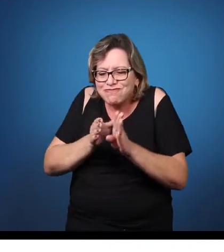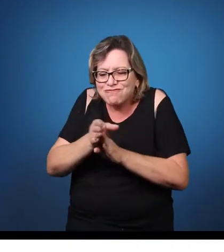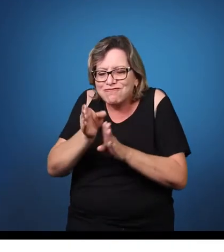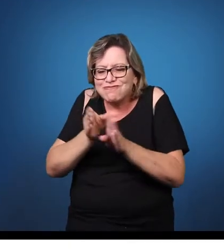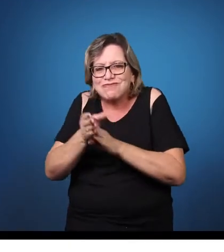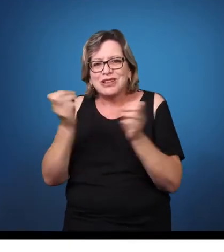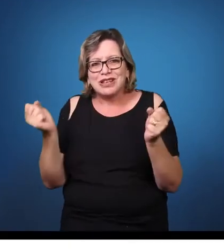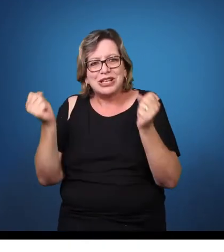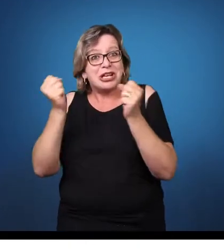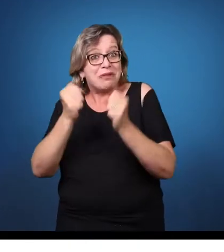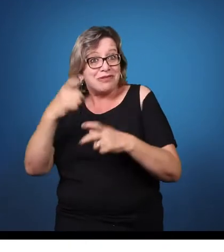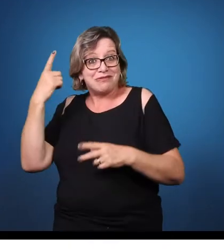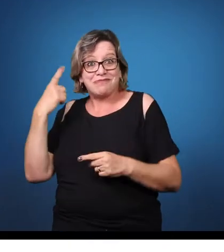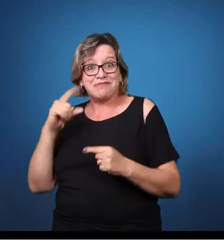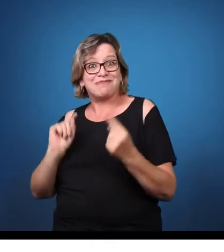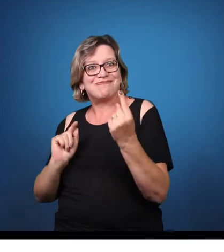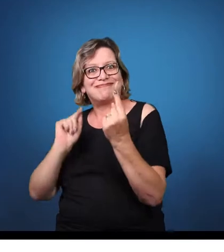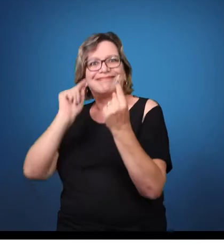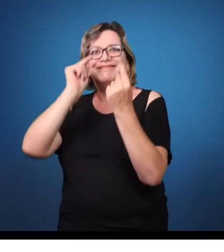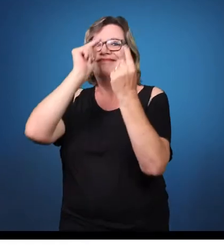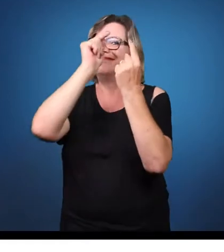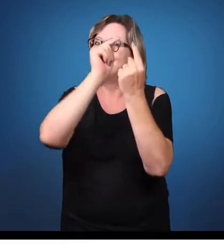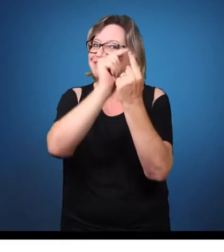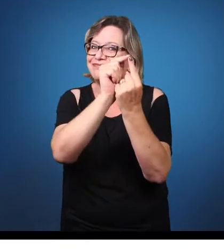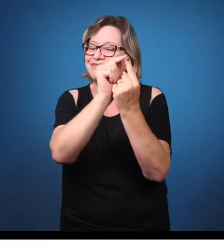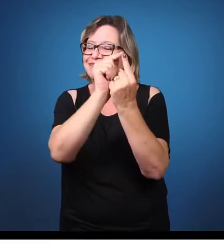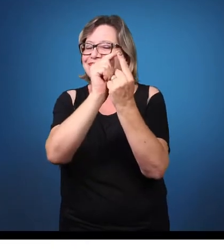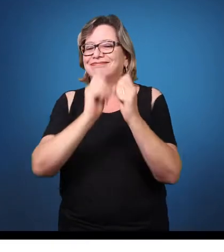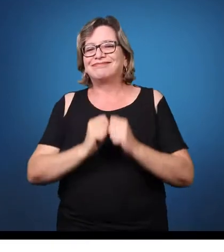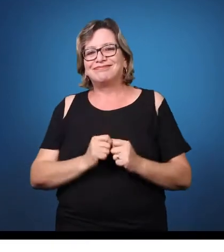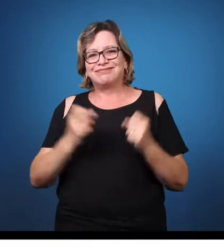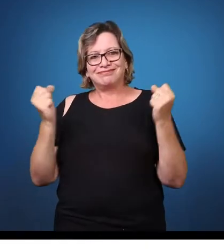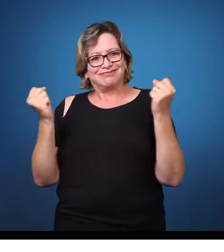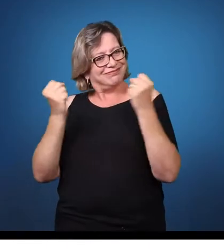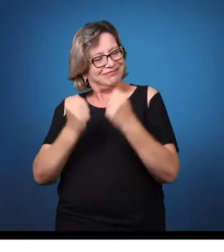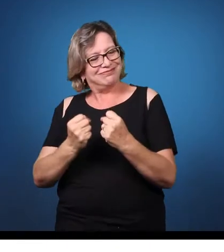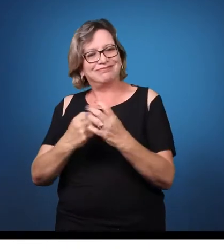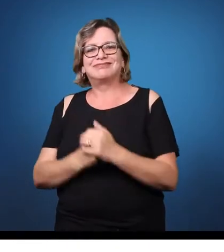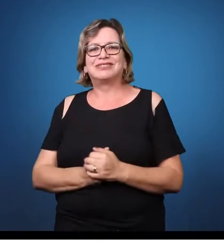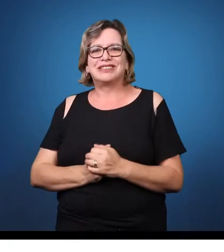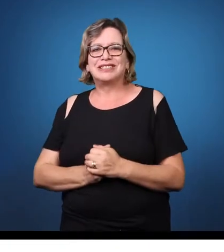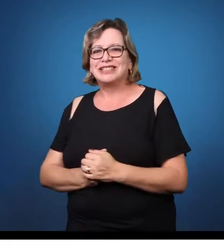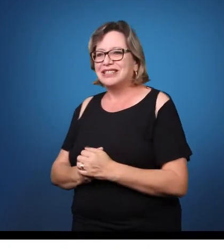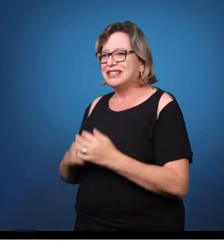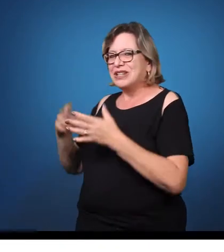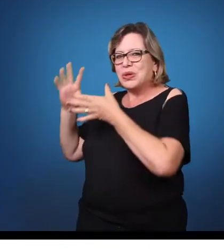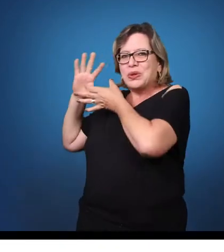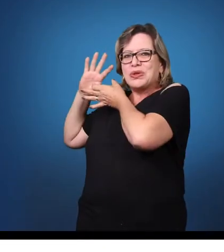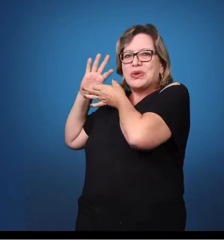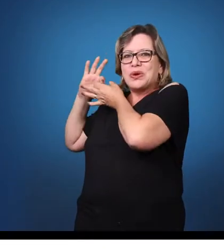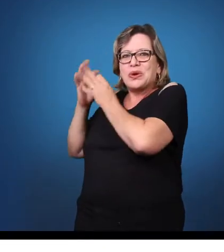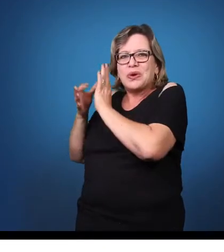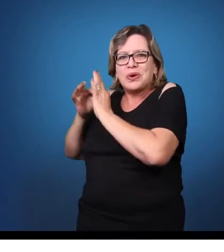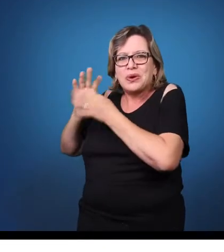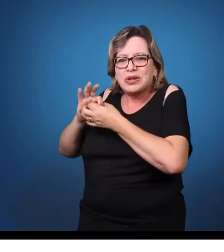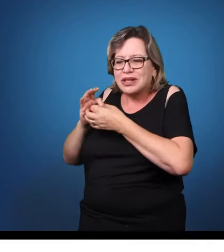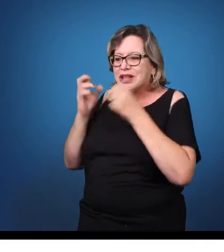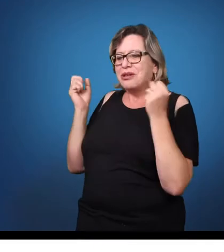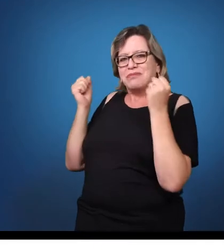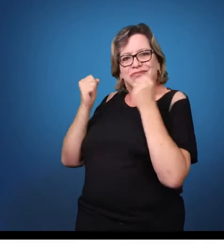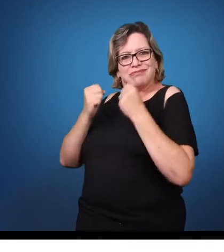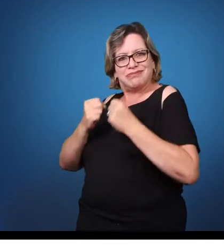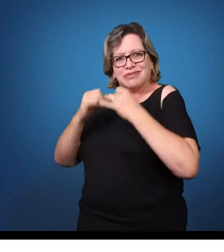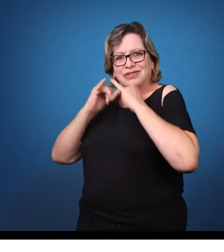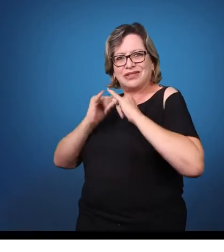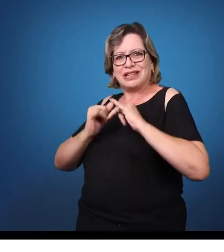contexto, professora Miriam, é possível, então, falarmos em prevenção ou não? Sim, com certeza. Muito importante